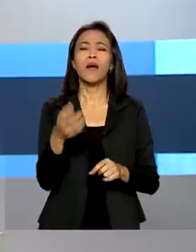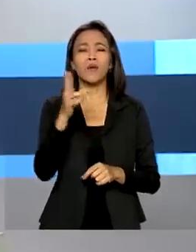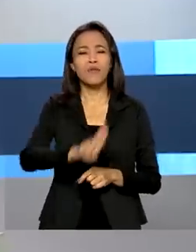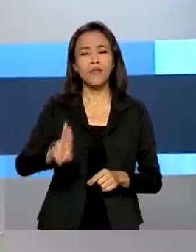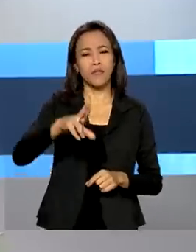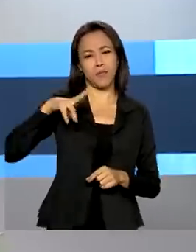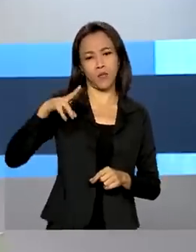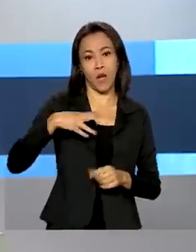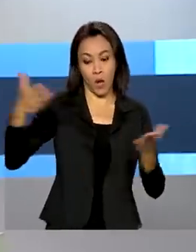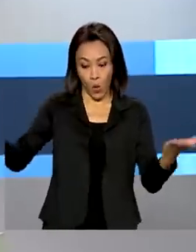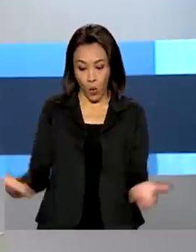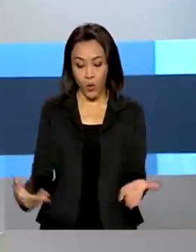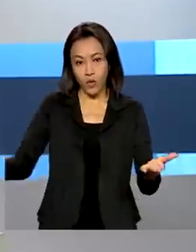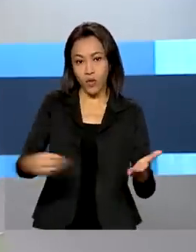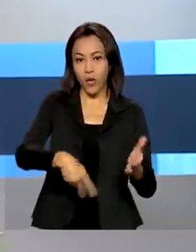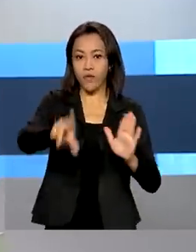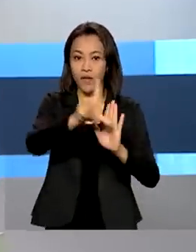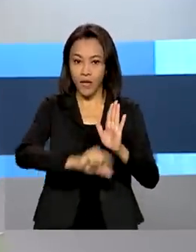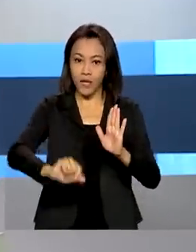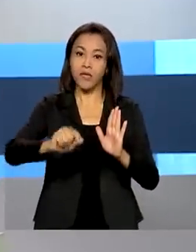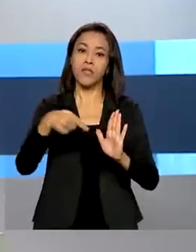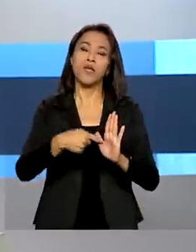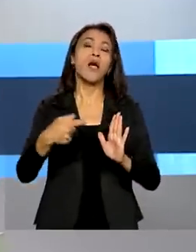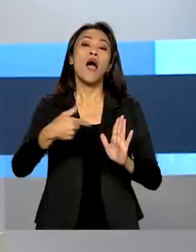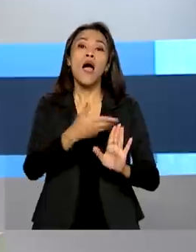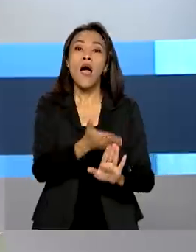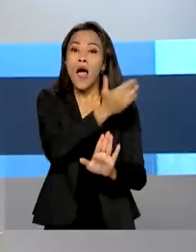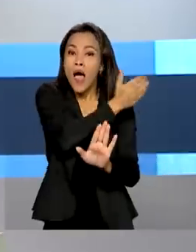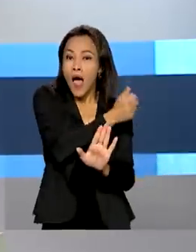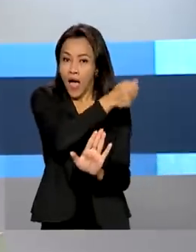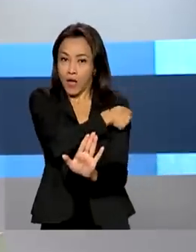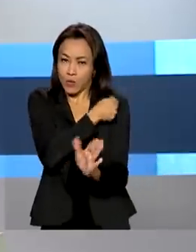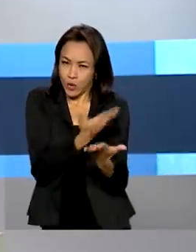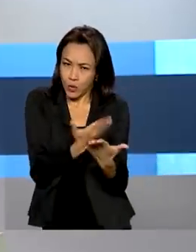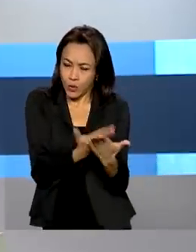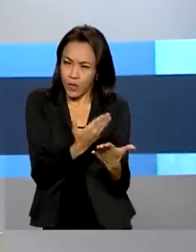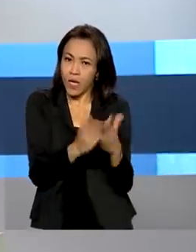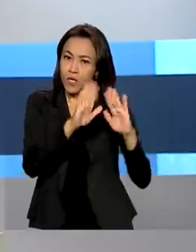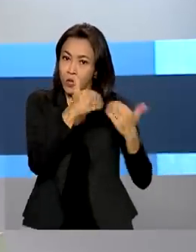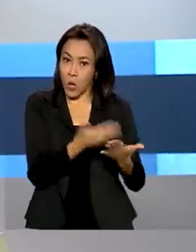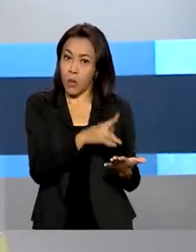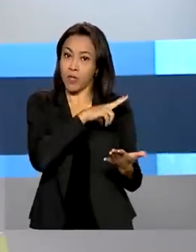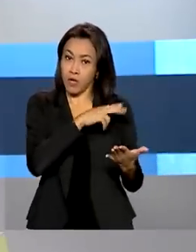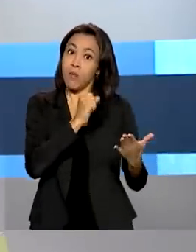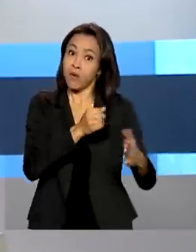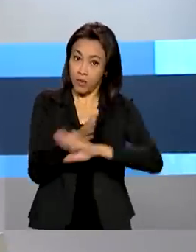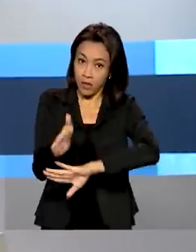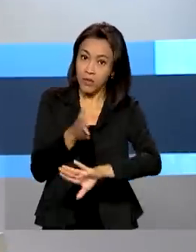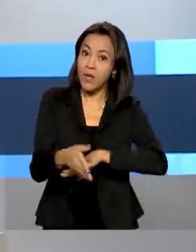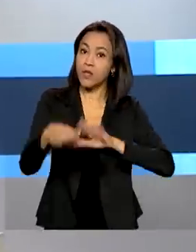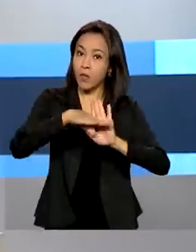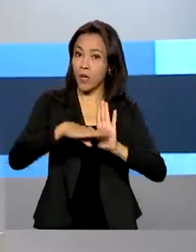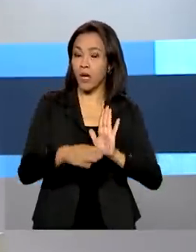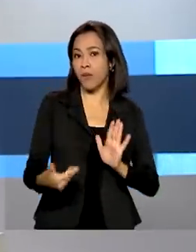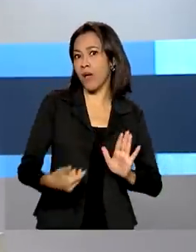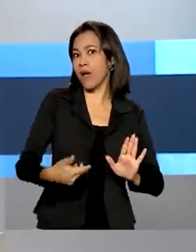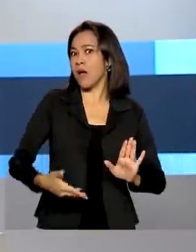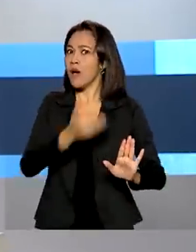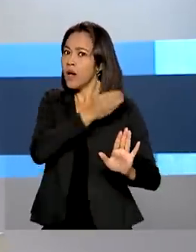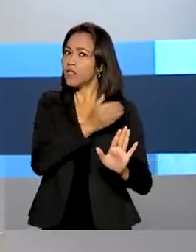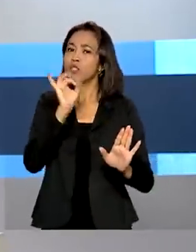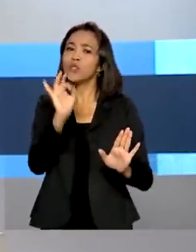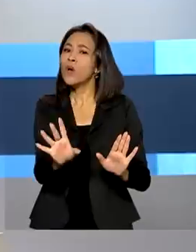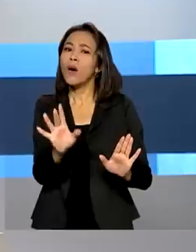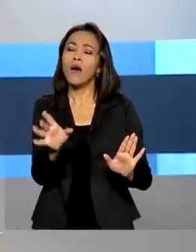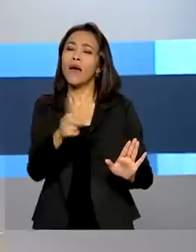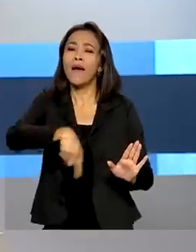a nova lei publicada hoje, alunos que estudaram em escolas particulares também poderão ter acesso ao programa. Antes, somente estudantes de